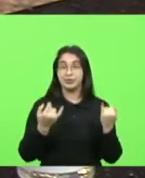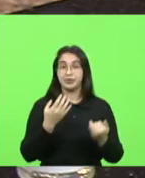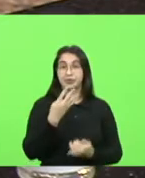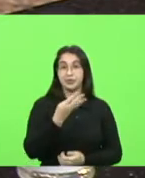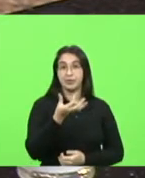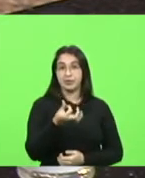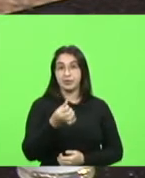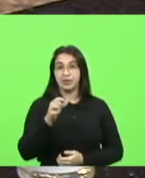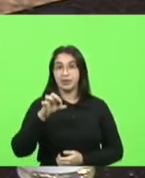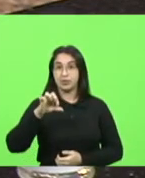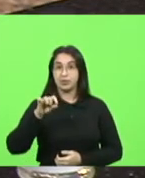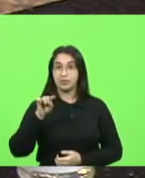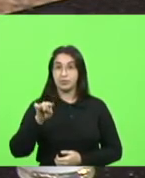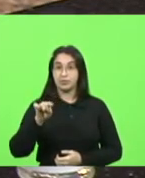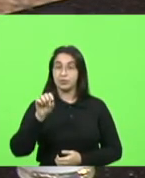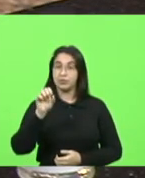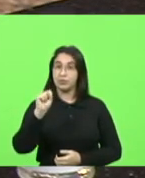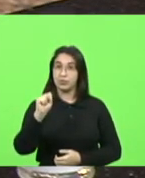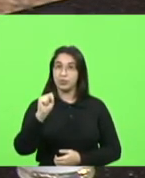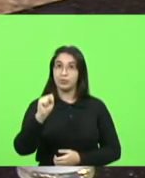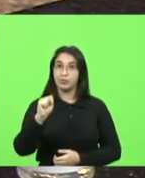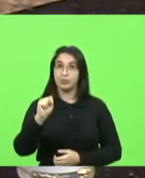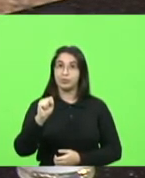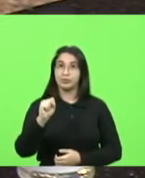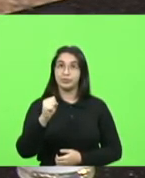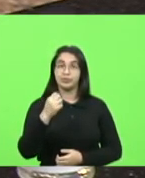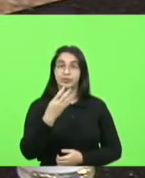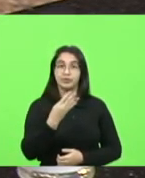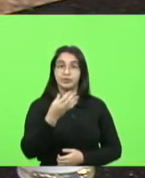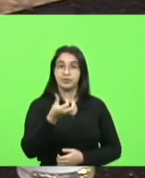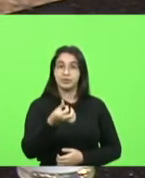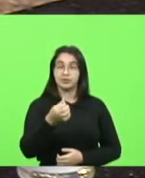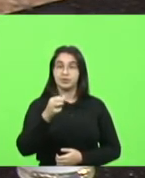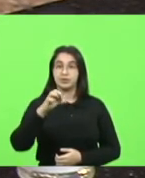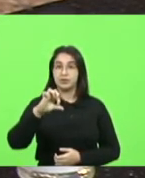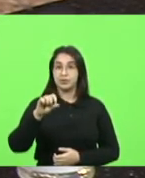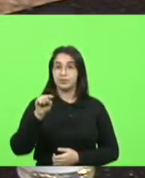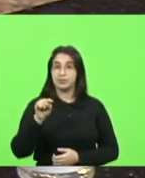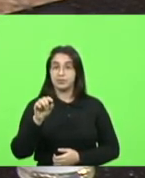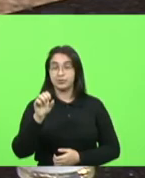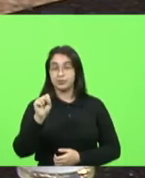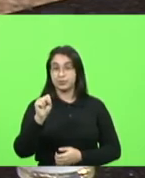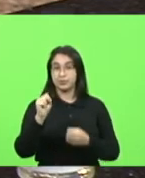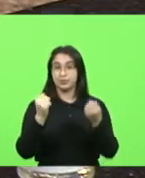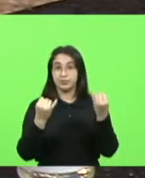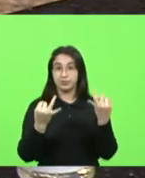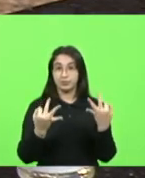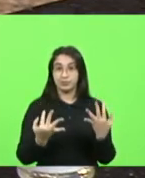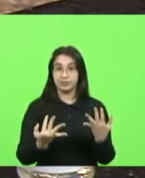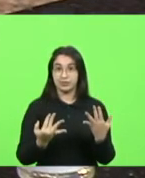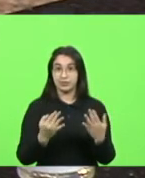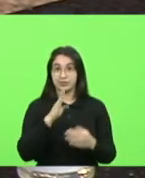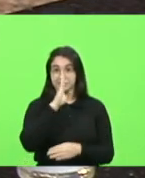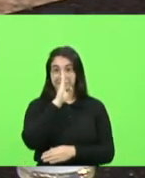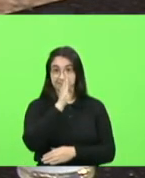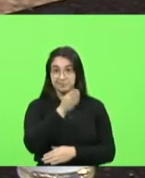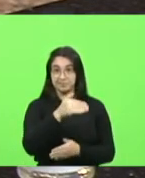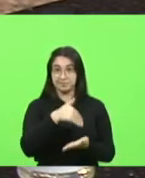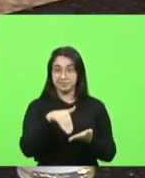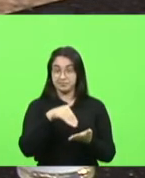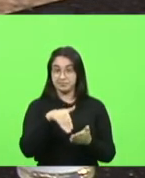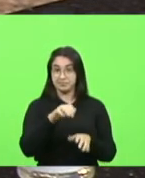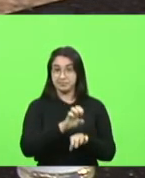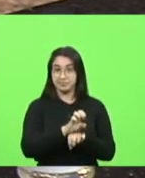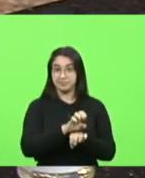469.8 pedido 469.8 que é dirigido à Secretaria de Estado da Educação nós